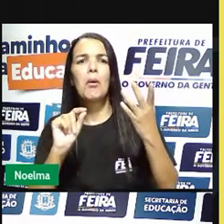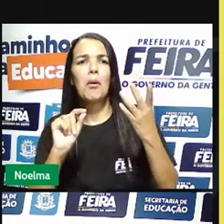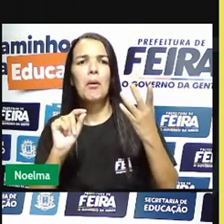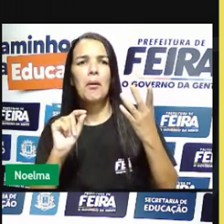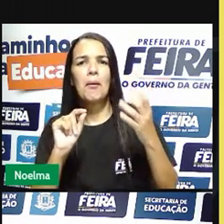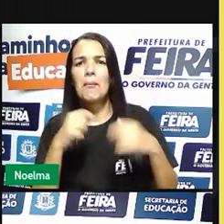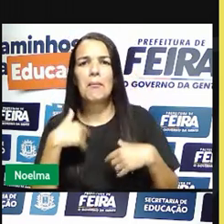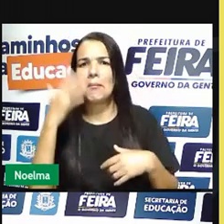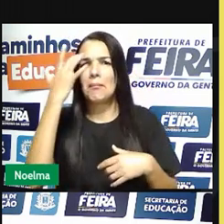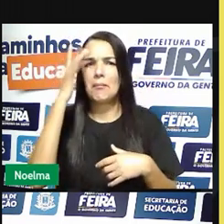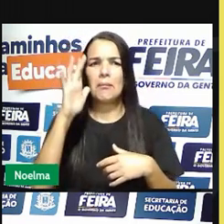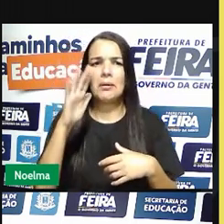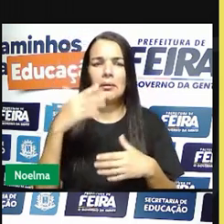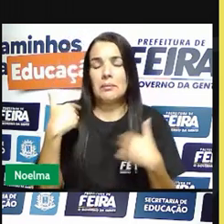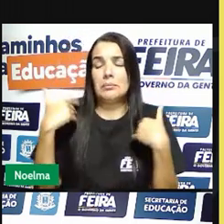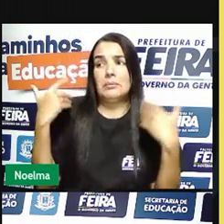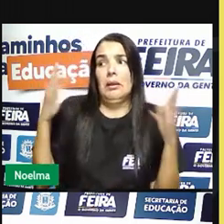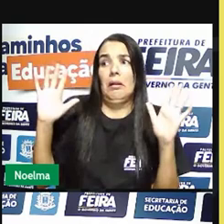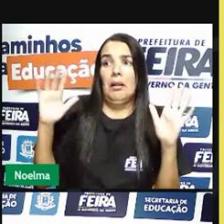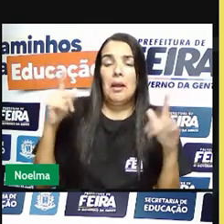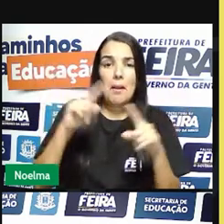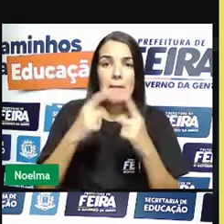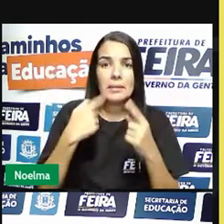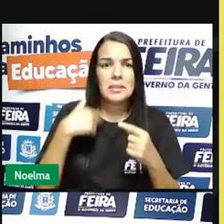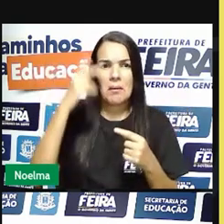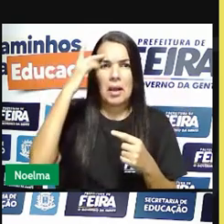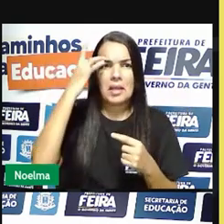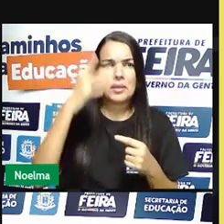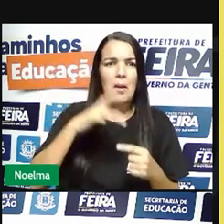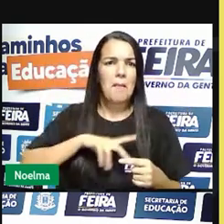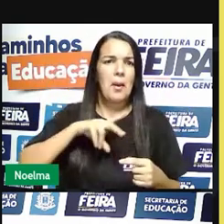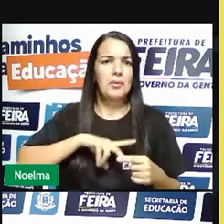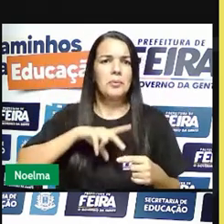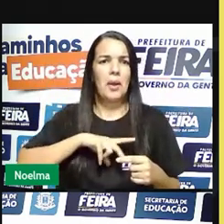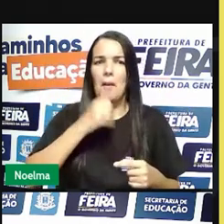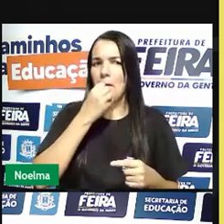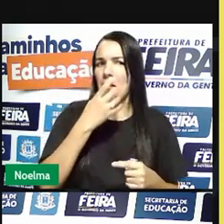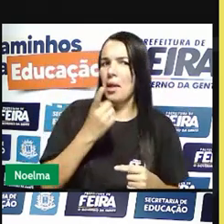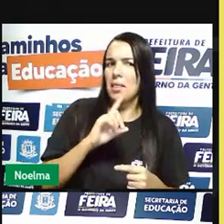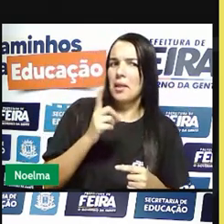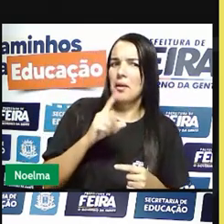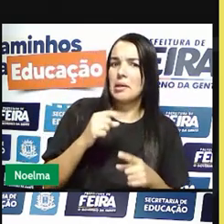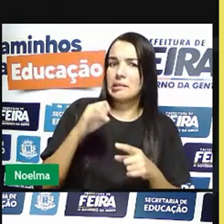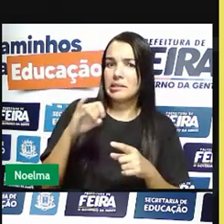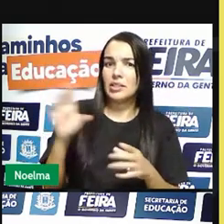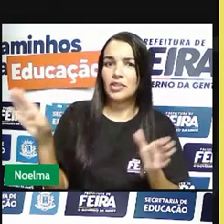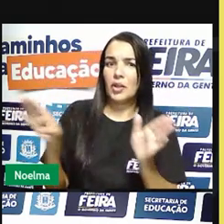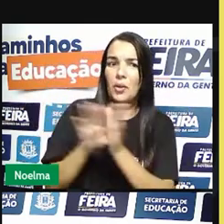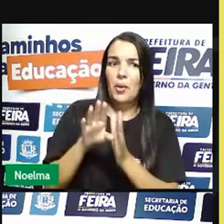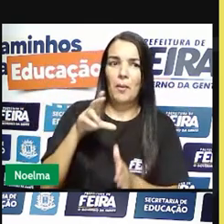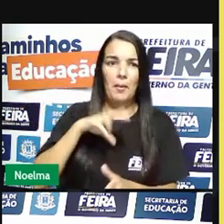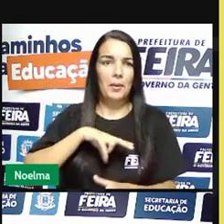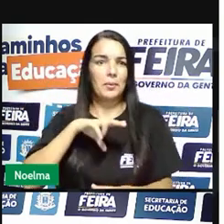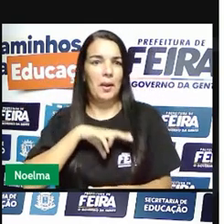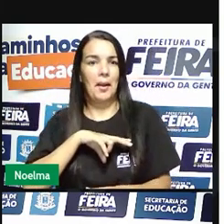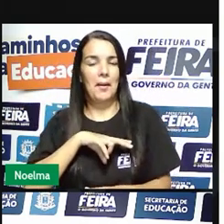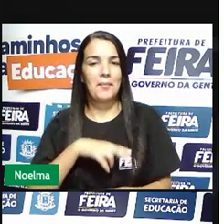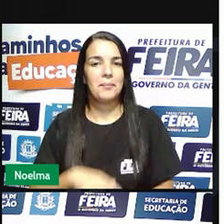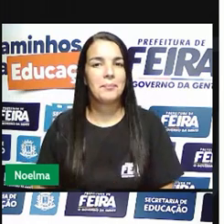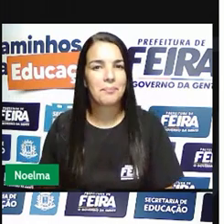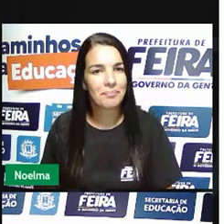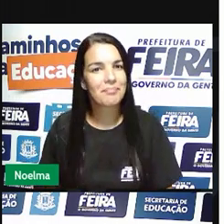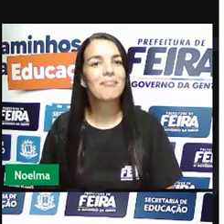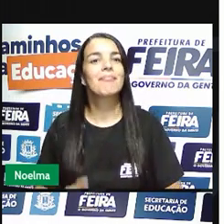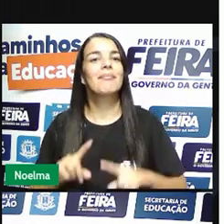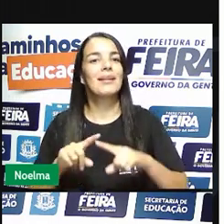Sei lá, mas deve ser, velho, de Portugal. Não é coisa boa, não, já que veio de Portugal, né? E é